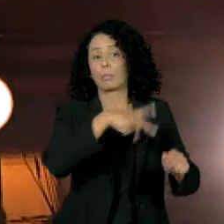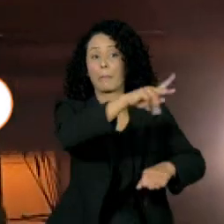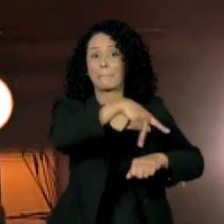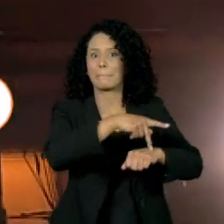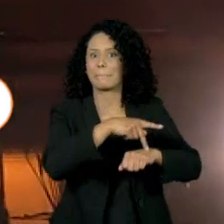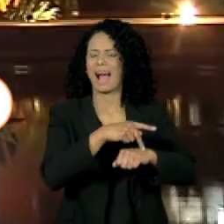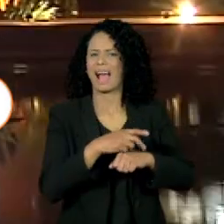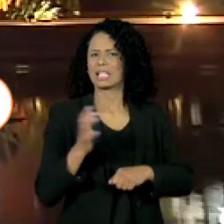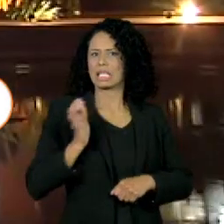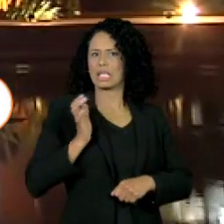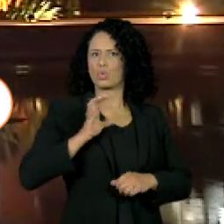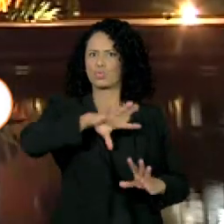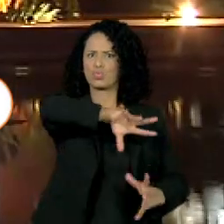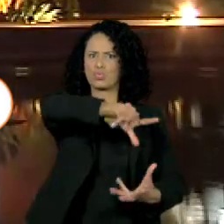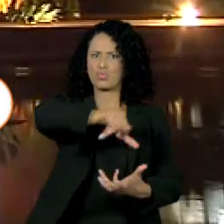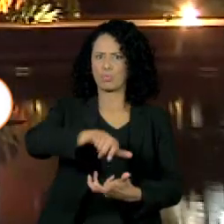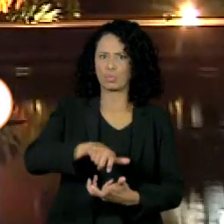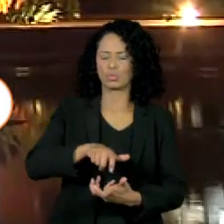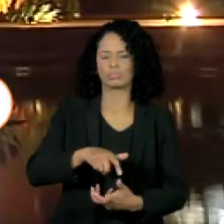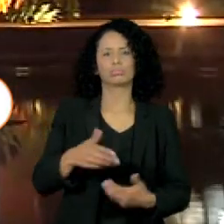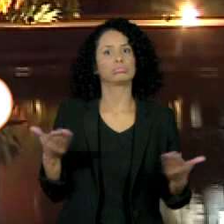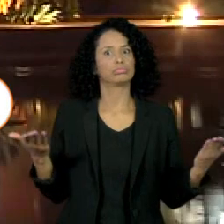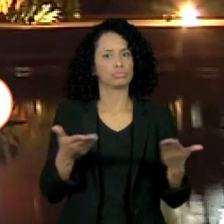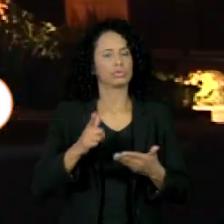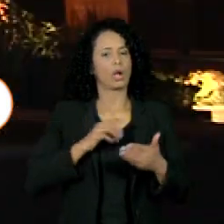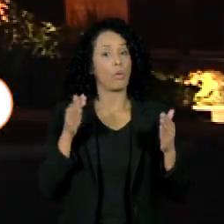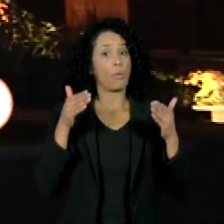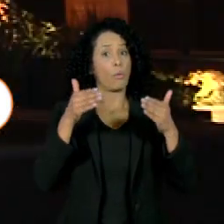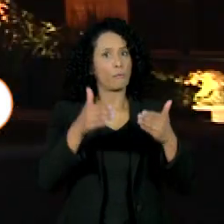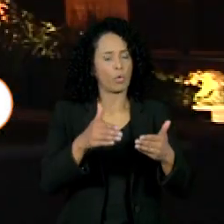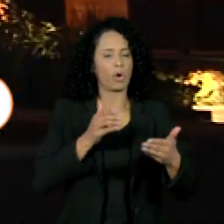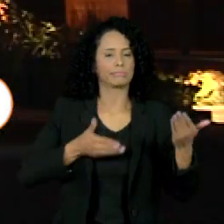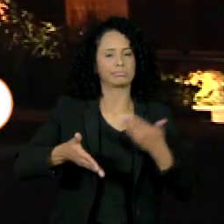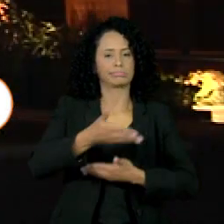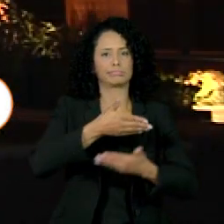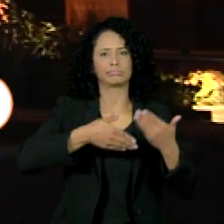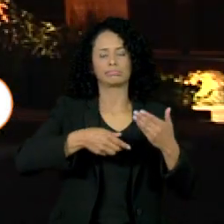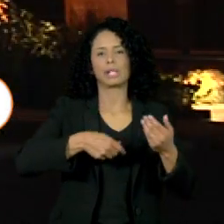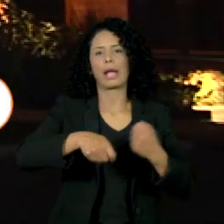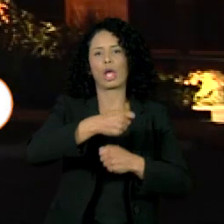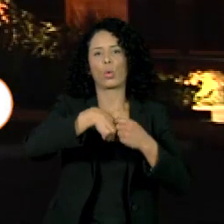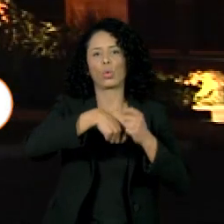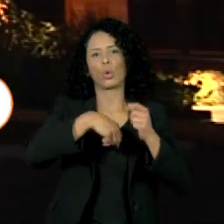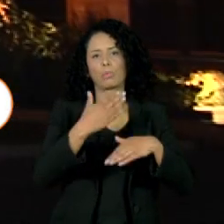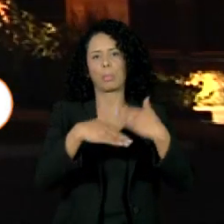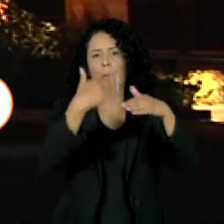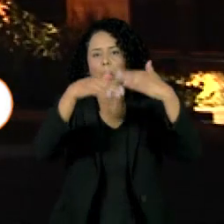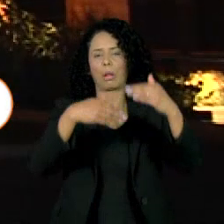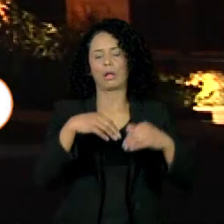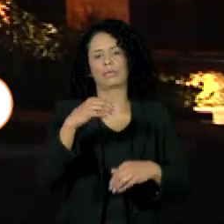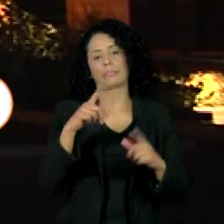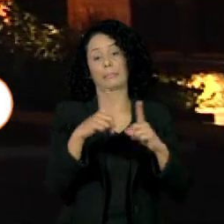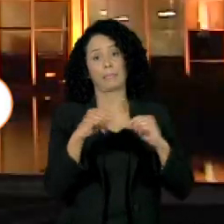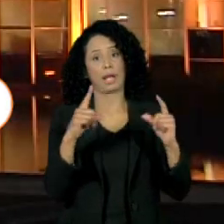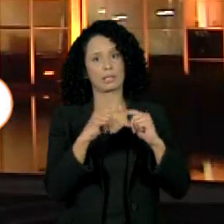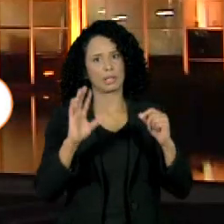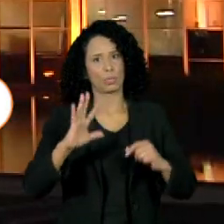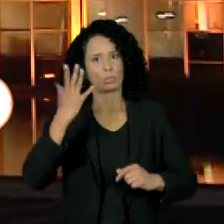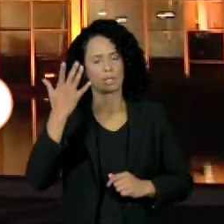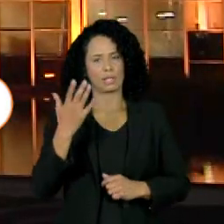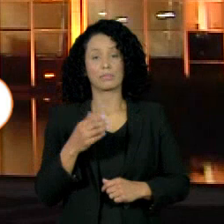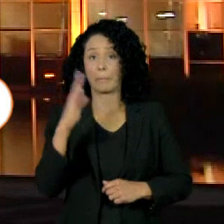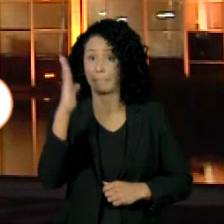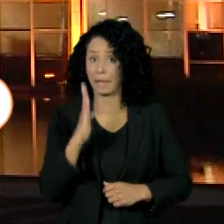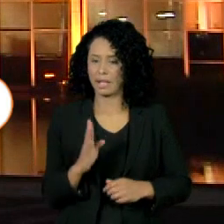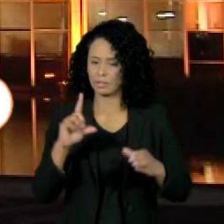Fórum Brasil da Organização para a Cooperação e Desenvolvimento Econômico, que acontece em Brasília. Para fazer parte do clube, o Brasil